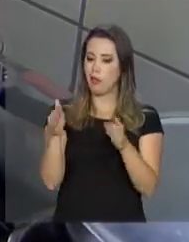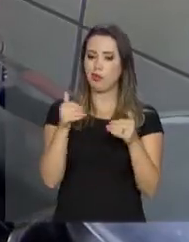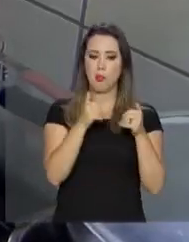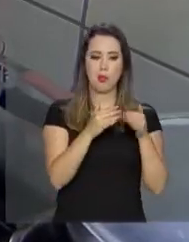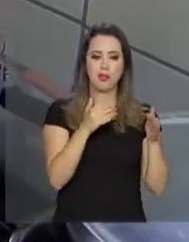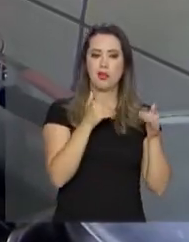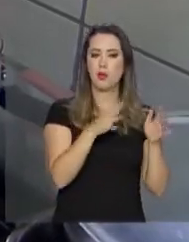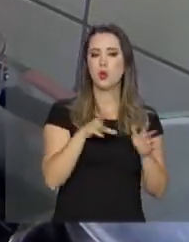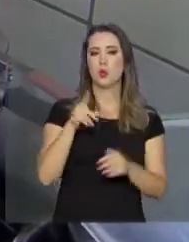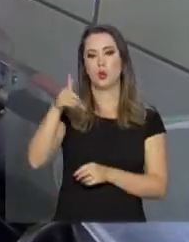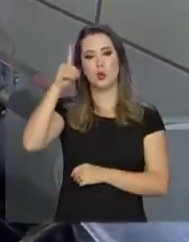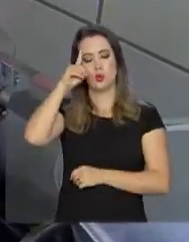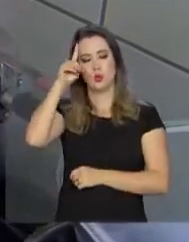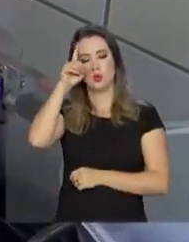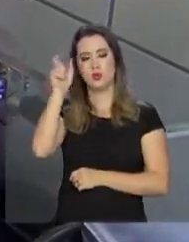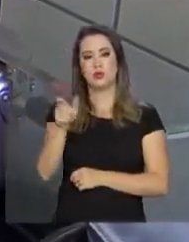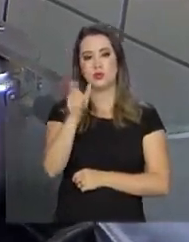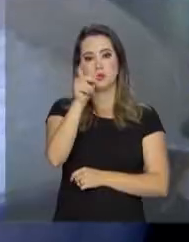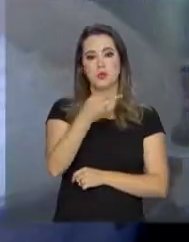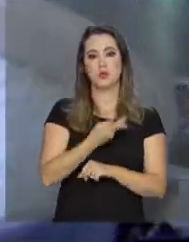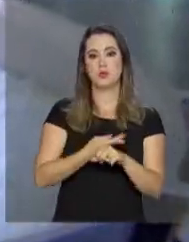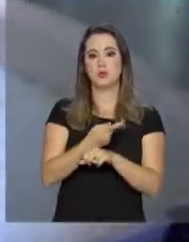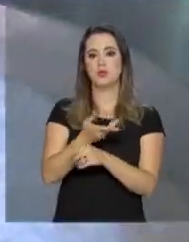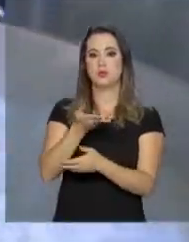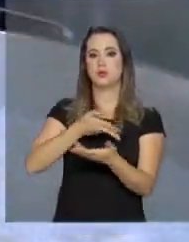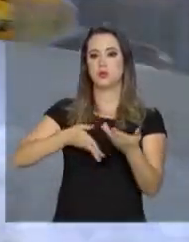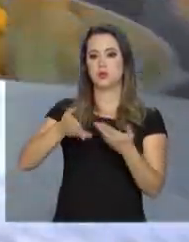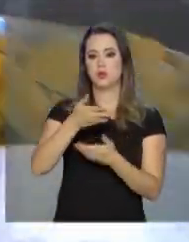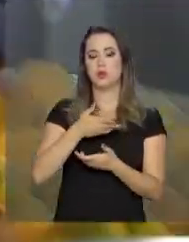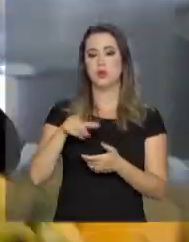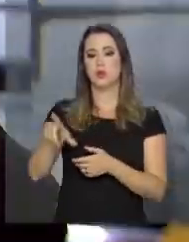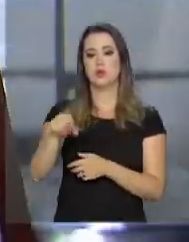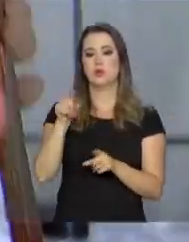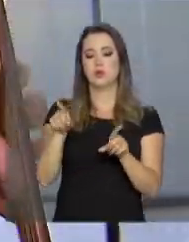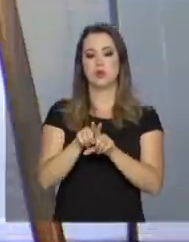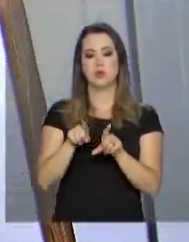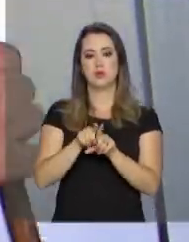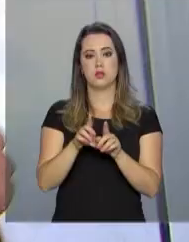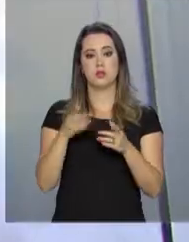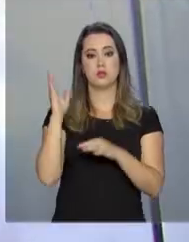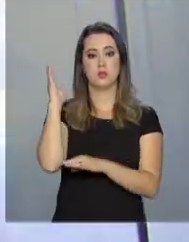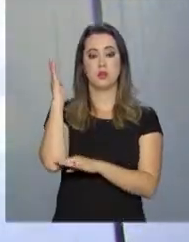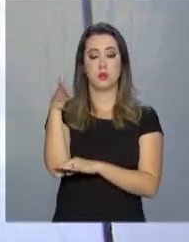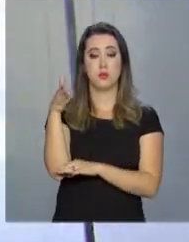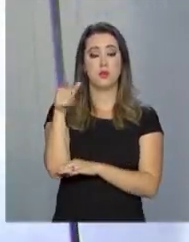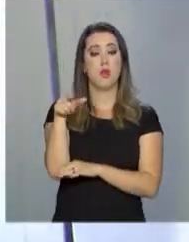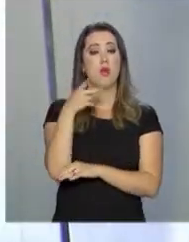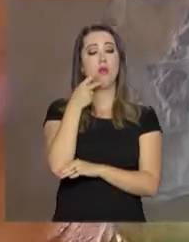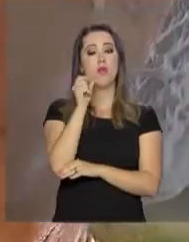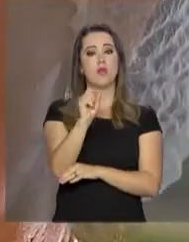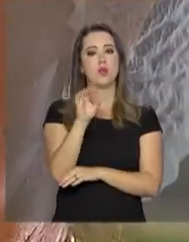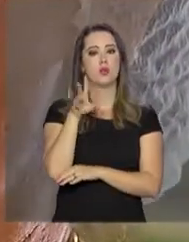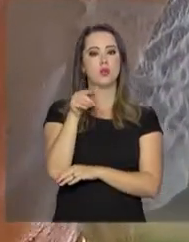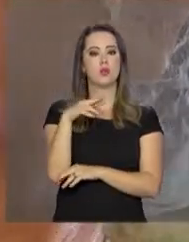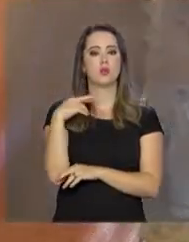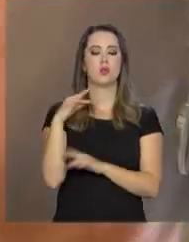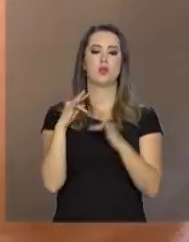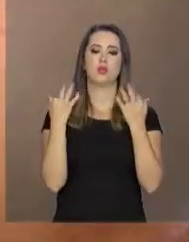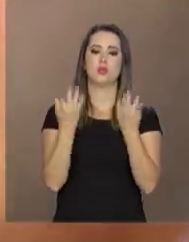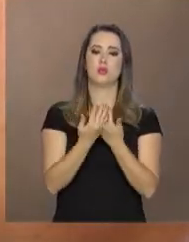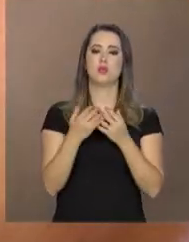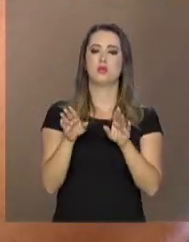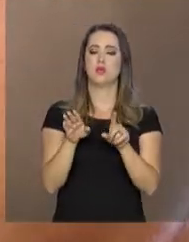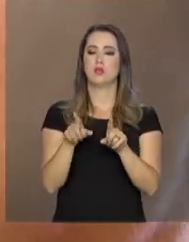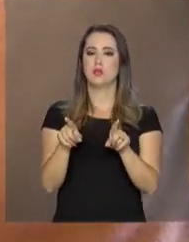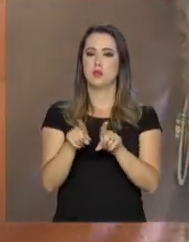todos os dias tem clientes. Por causa do movimento, decidiu abrir também uma pousada. Ela conta que toda a família e os